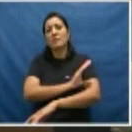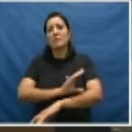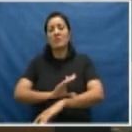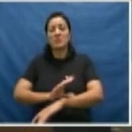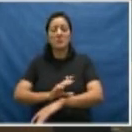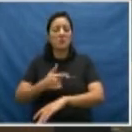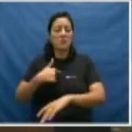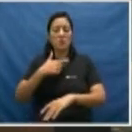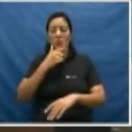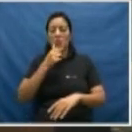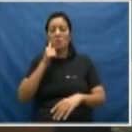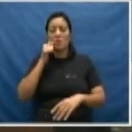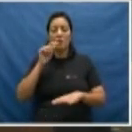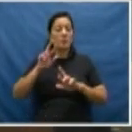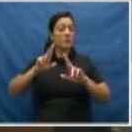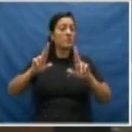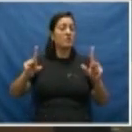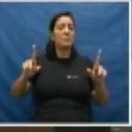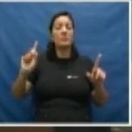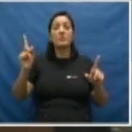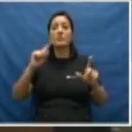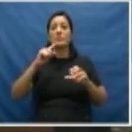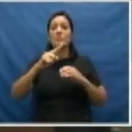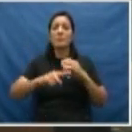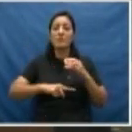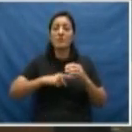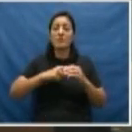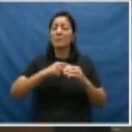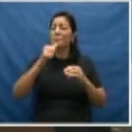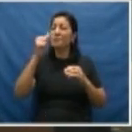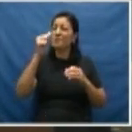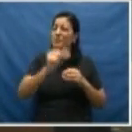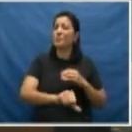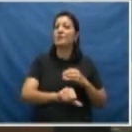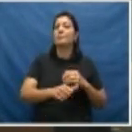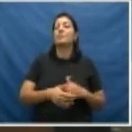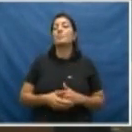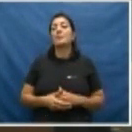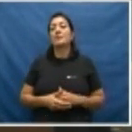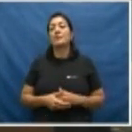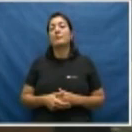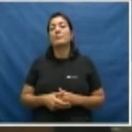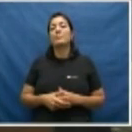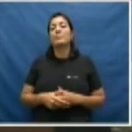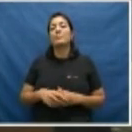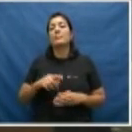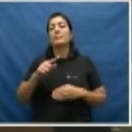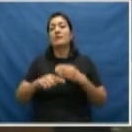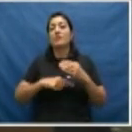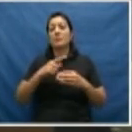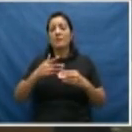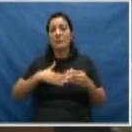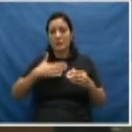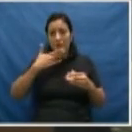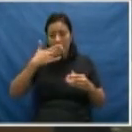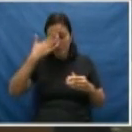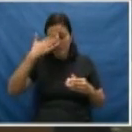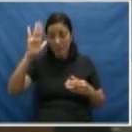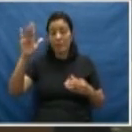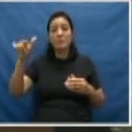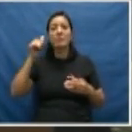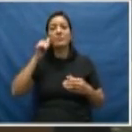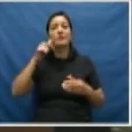machismo e da diferenciação. Mas no mundo, nós temos ainda muito o avançar. Nos países de orientação muçulmana, a mulher é um objeto